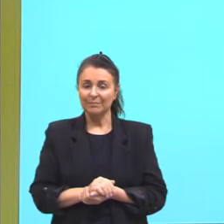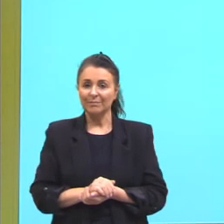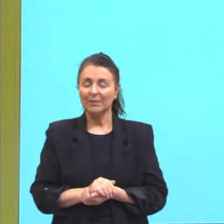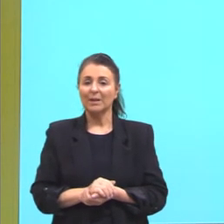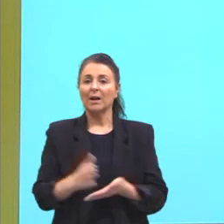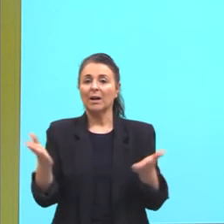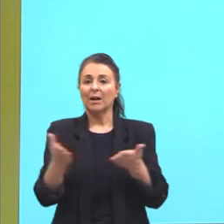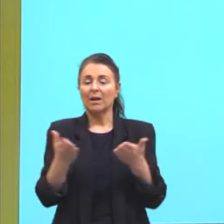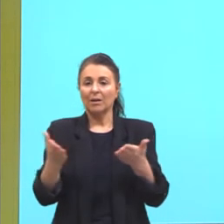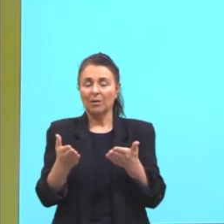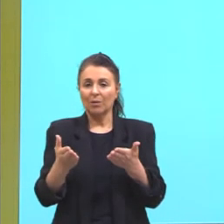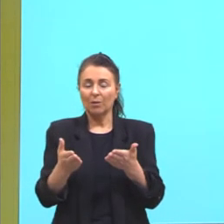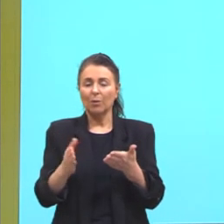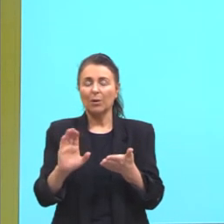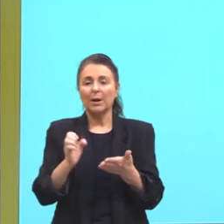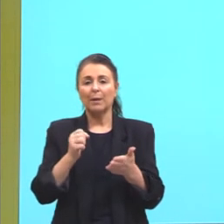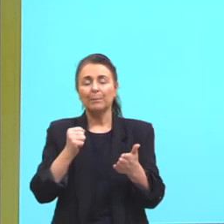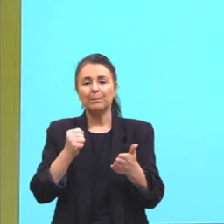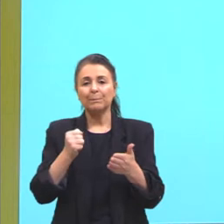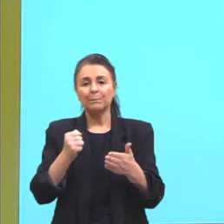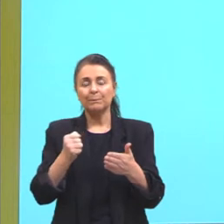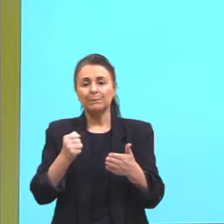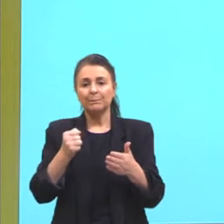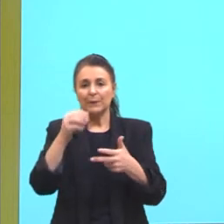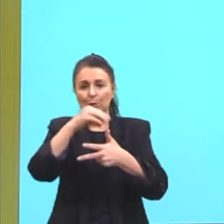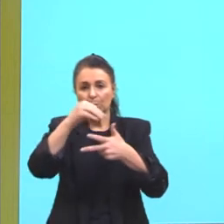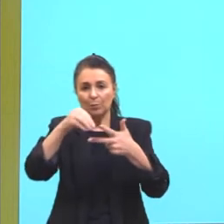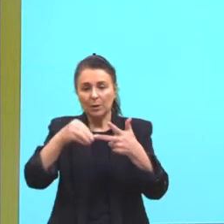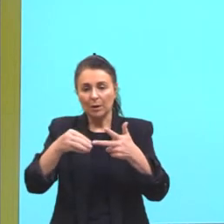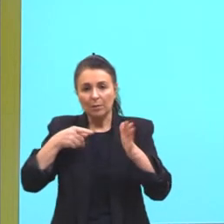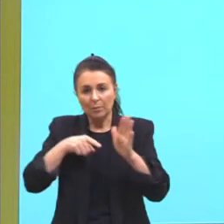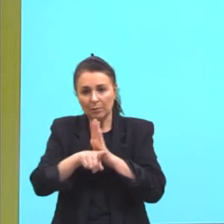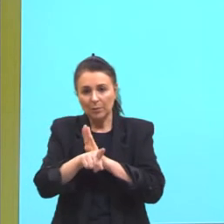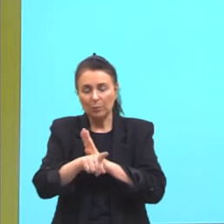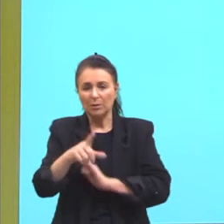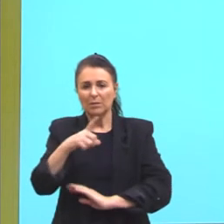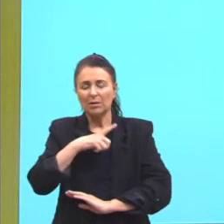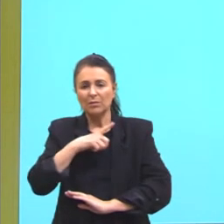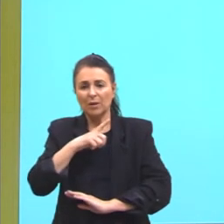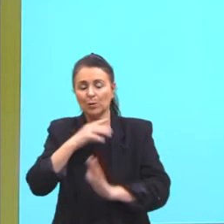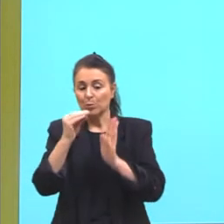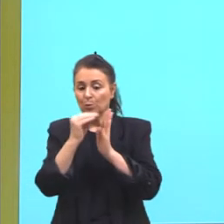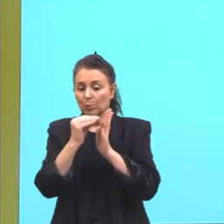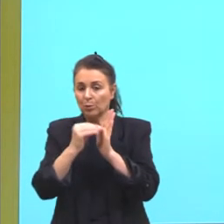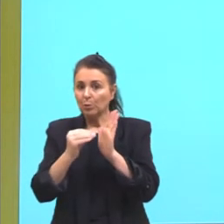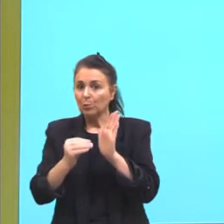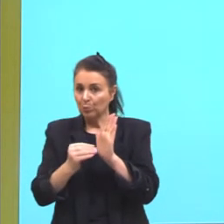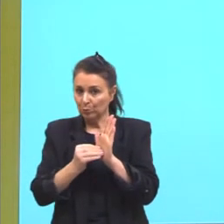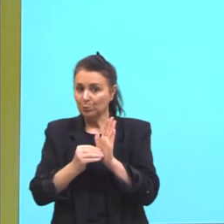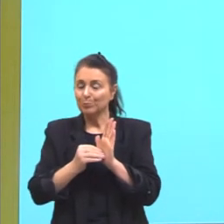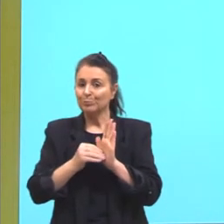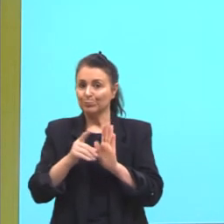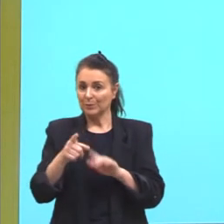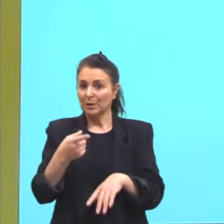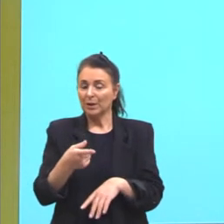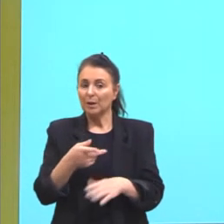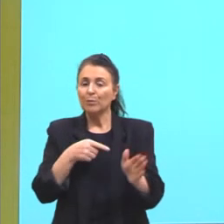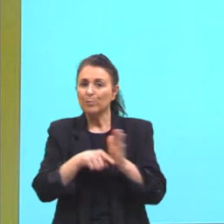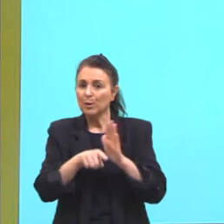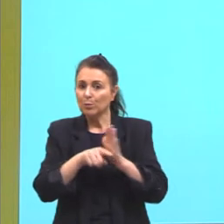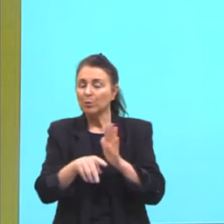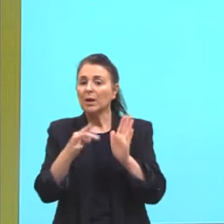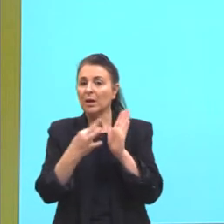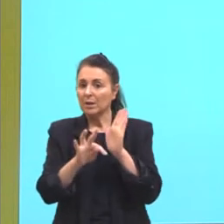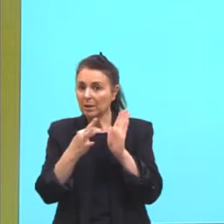Como isso é cobrado no Enem? Então tem diversas formas que esses conteúdos são cobrados, tá? É cobrada a teoria também.